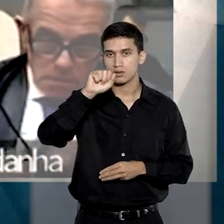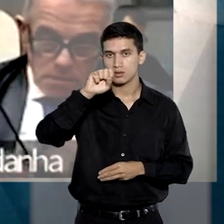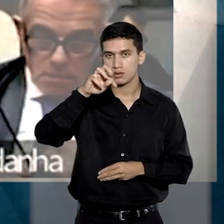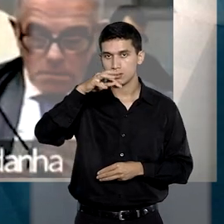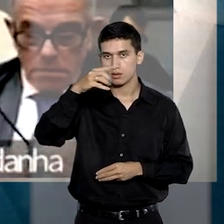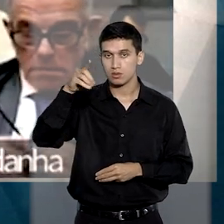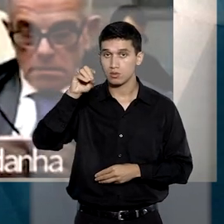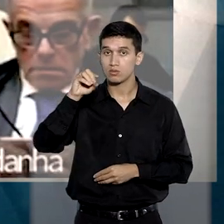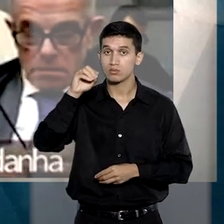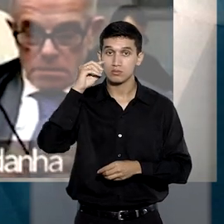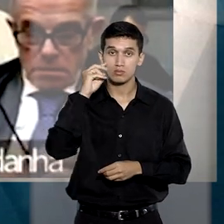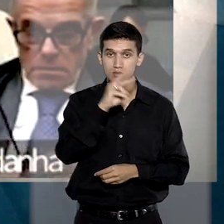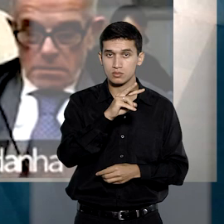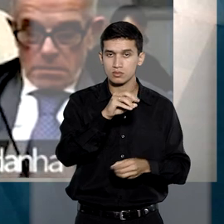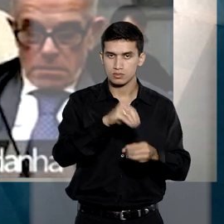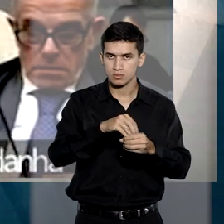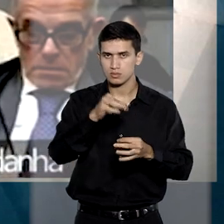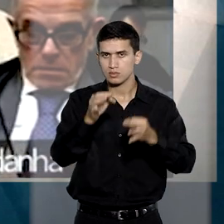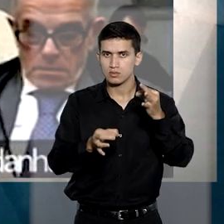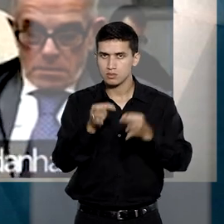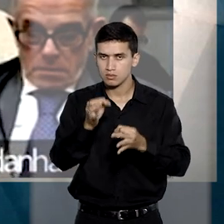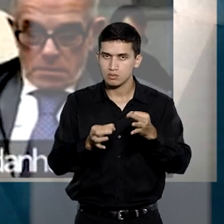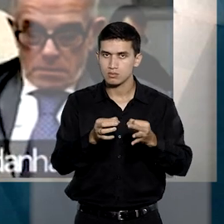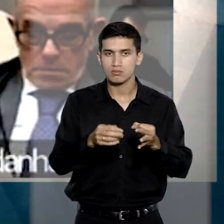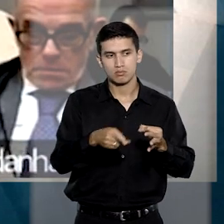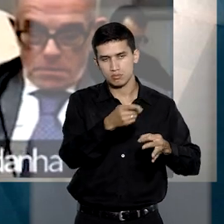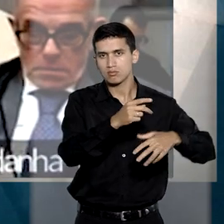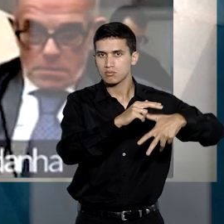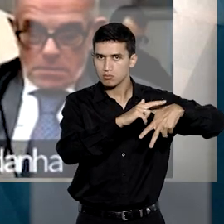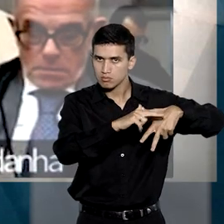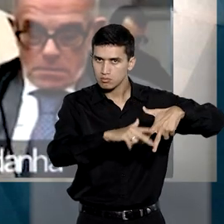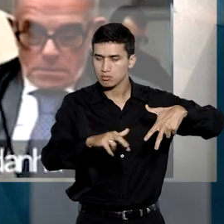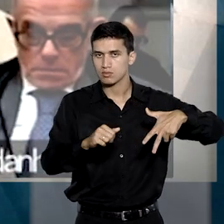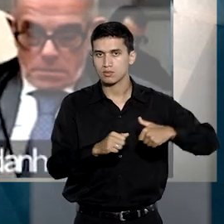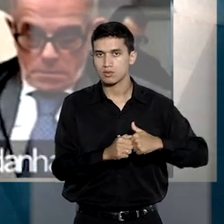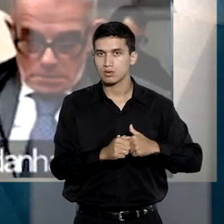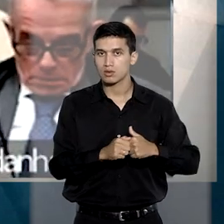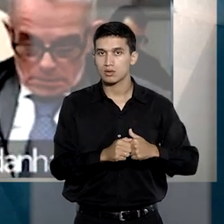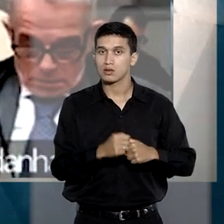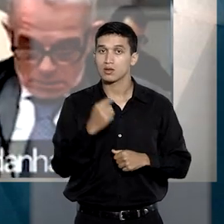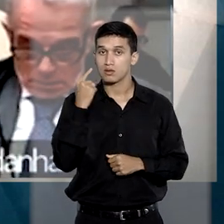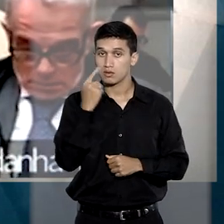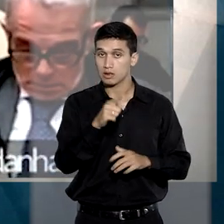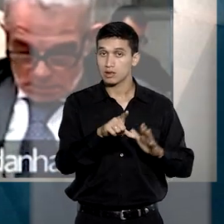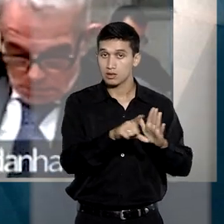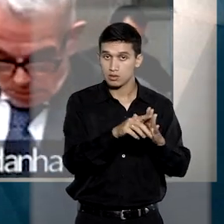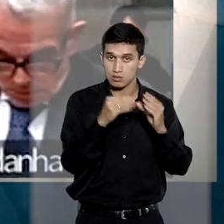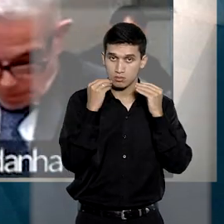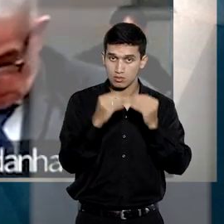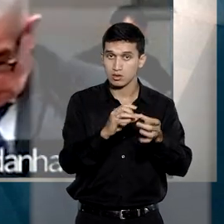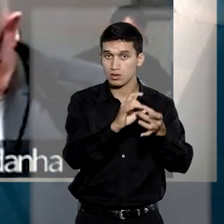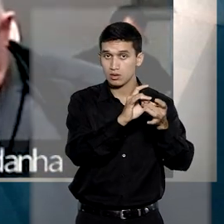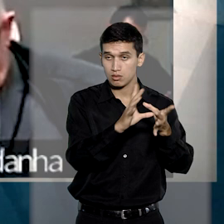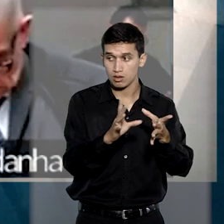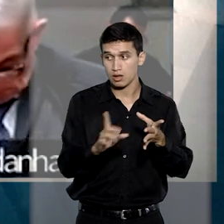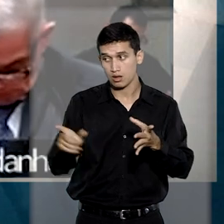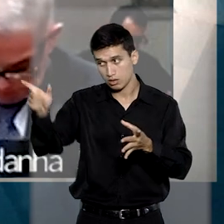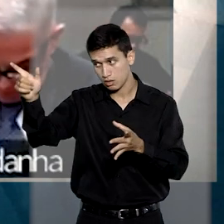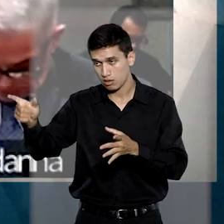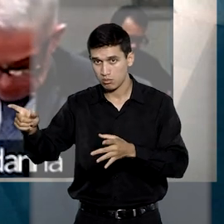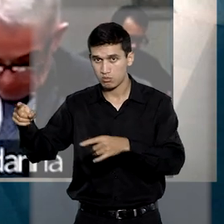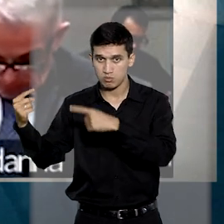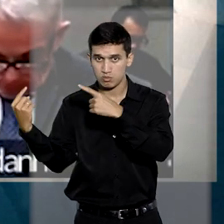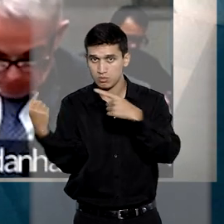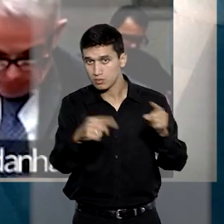Conselho Nacional de Justiça para julgamento com perspectiva de gênero, que considera legítimas as restrições à liberdade do